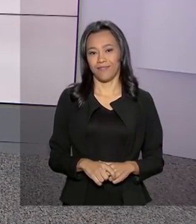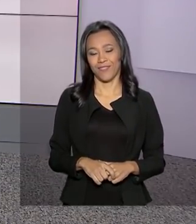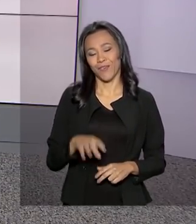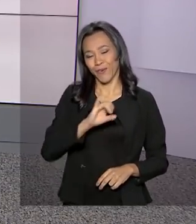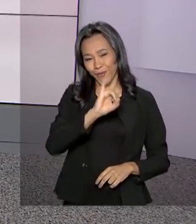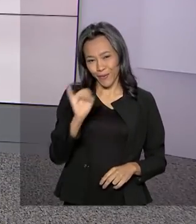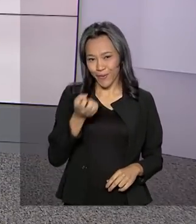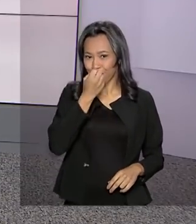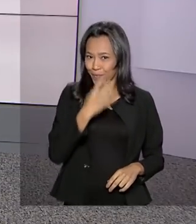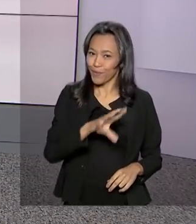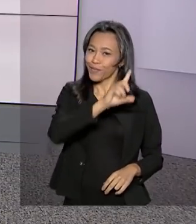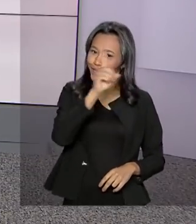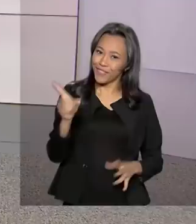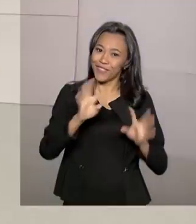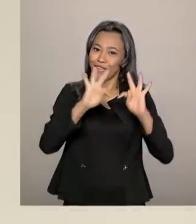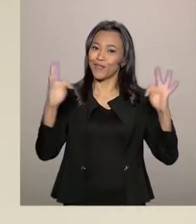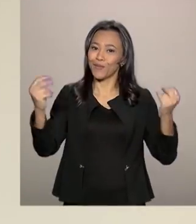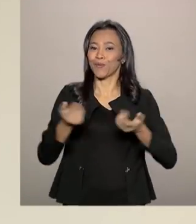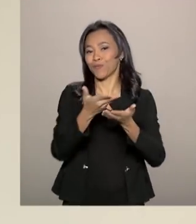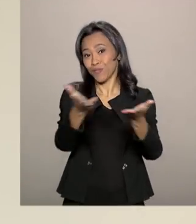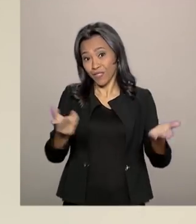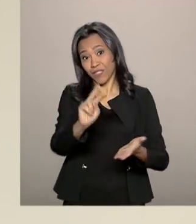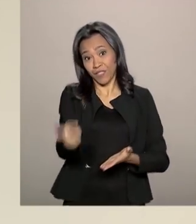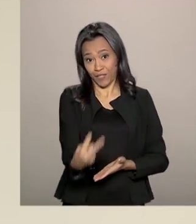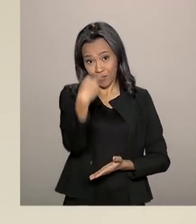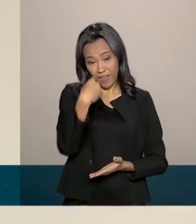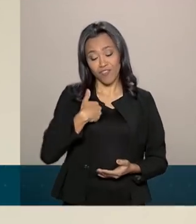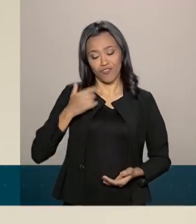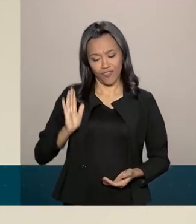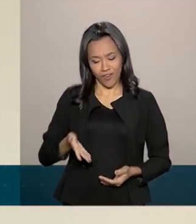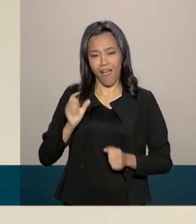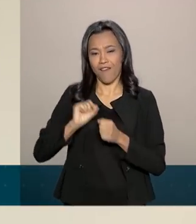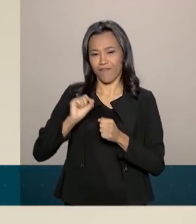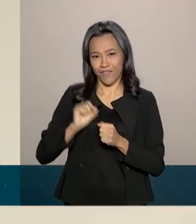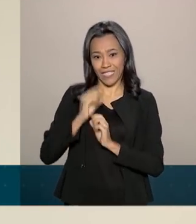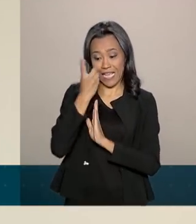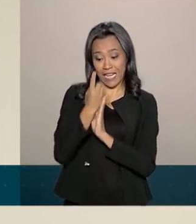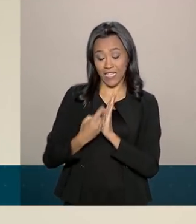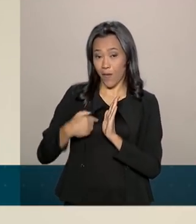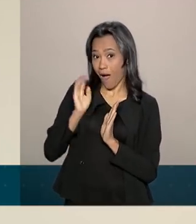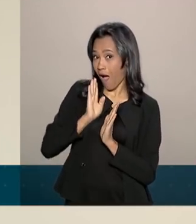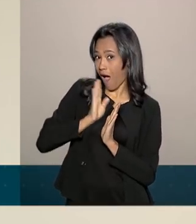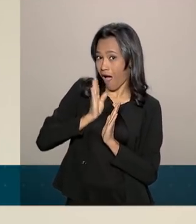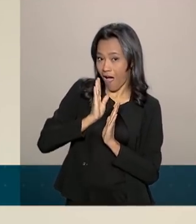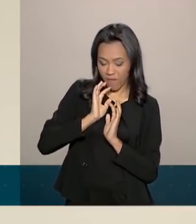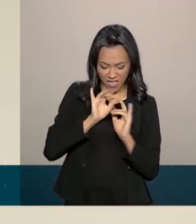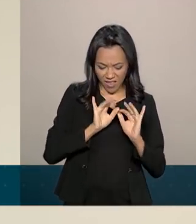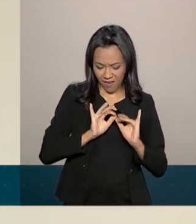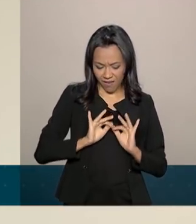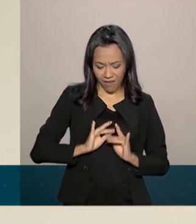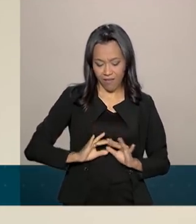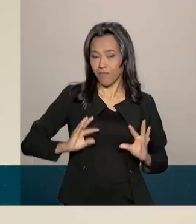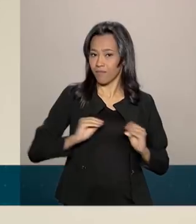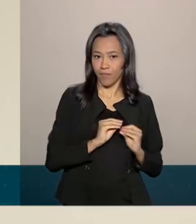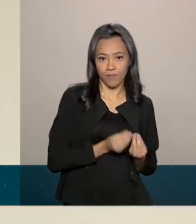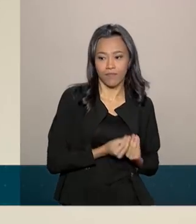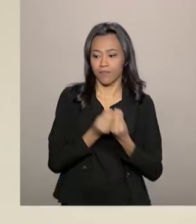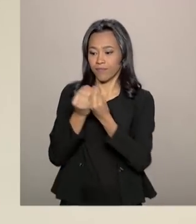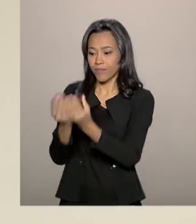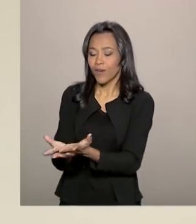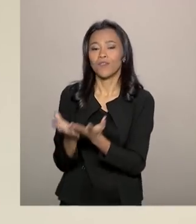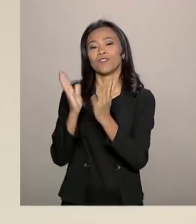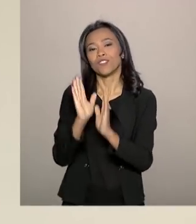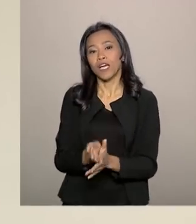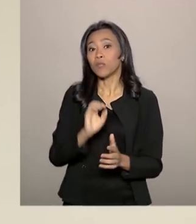Olá, Carla, bom dia. Bom dia a todos que nos acompanham aqui na TV Brasil. Já fiz sim, Carla. Eu sou daquelas apressadinhas. E para garantir logo a restituição, eu fiz a minha